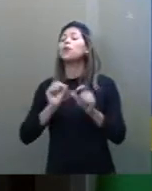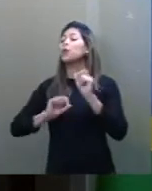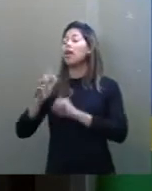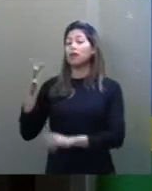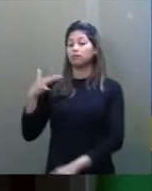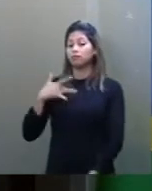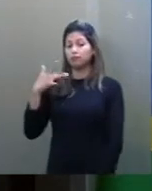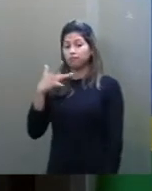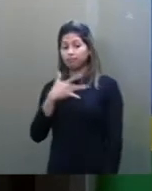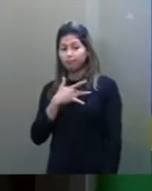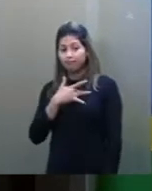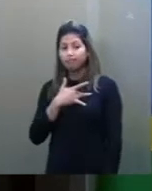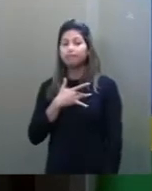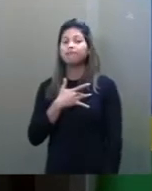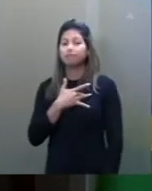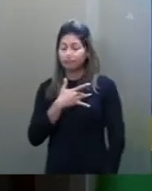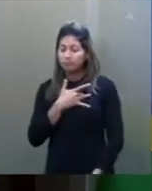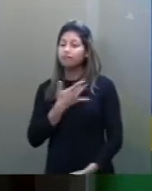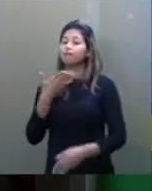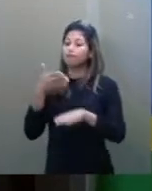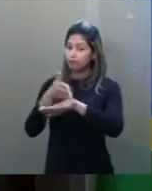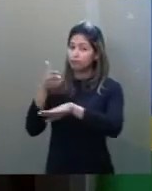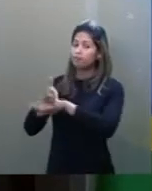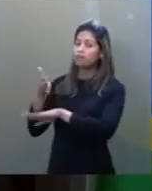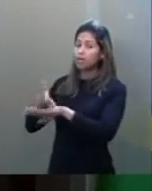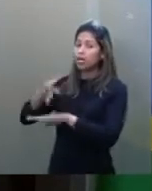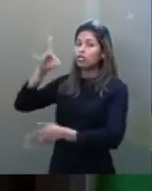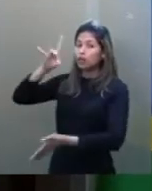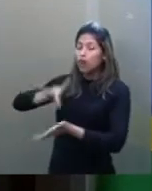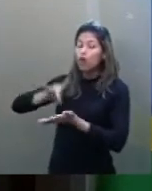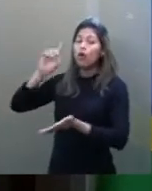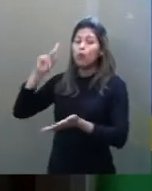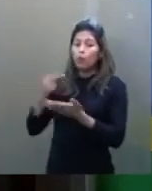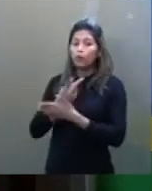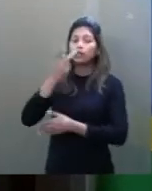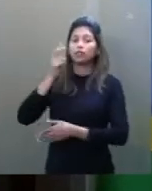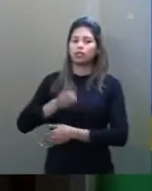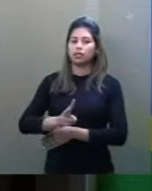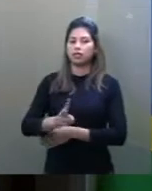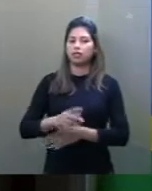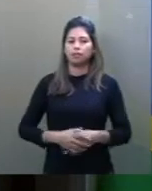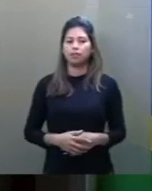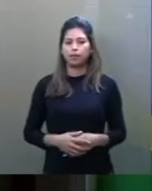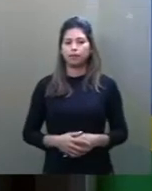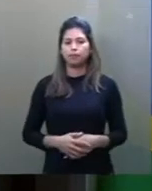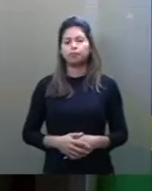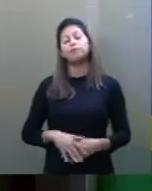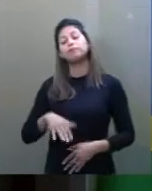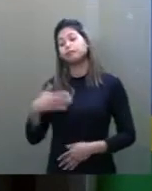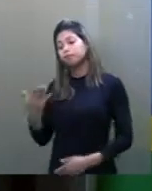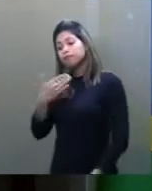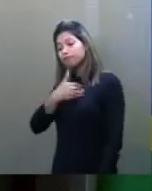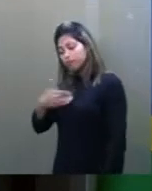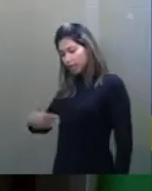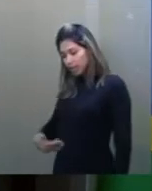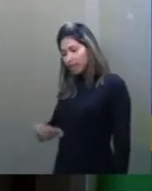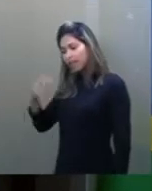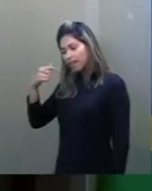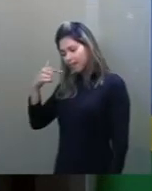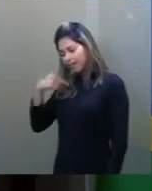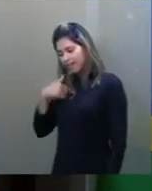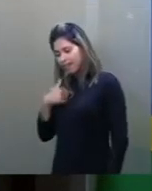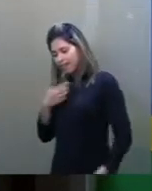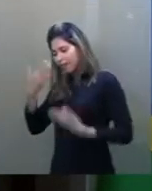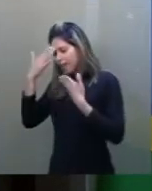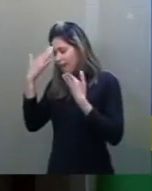Saúde e a participação efetiva aconteça cada vez mais. Senhor presidente, eu quero agradecer, eu vim para a tribuna para agradecer a vossa